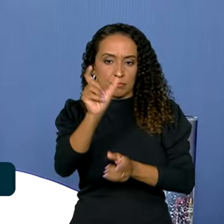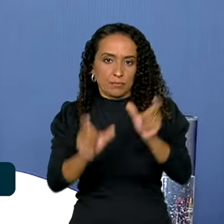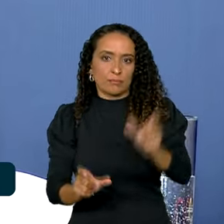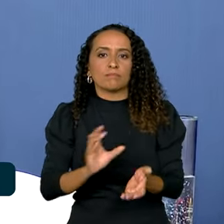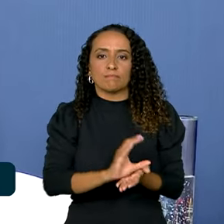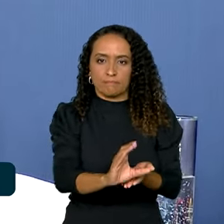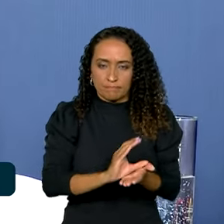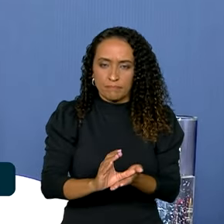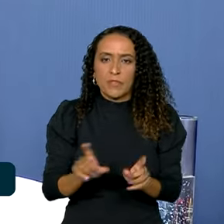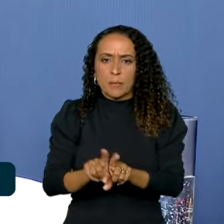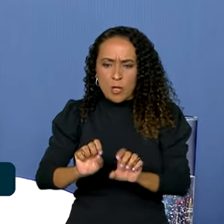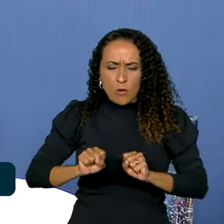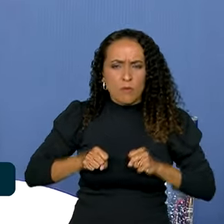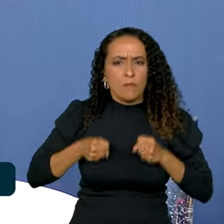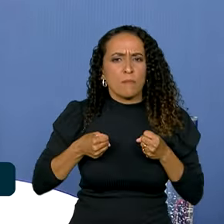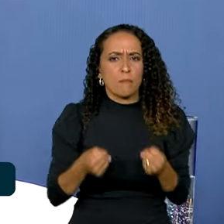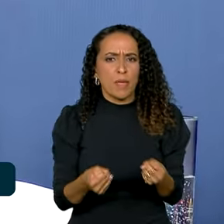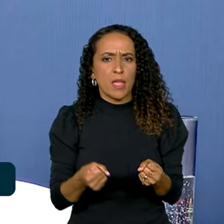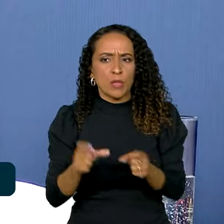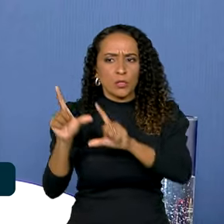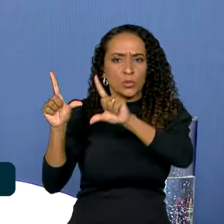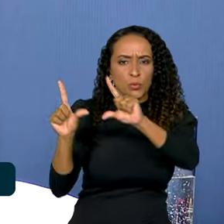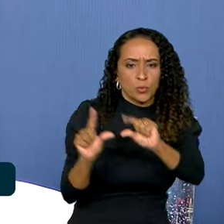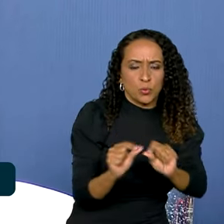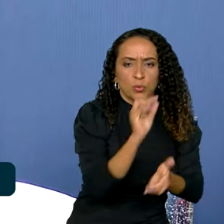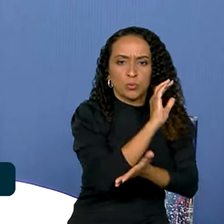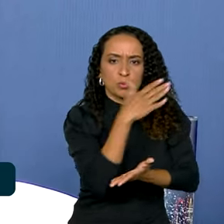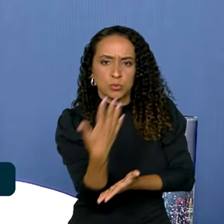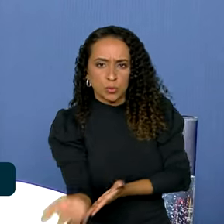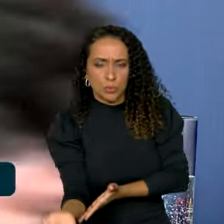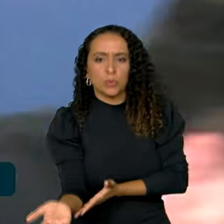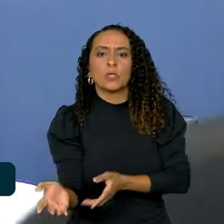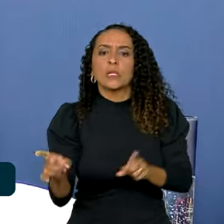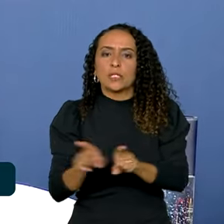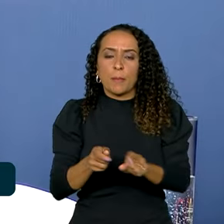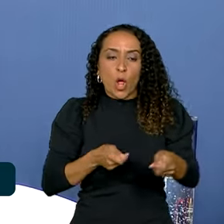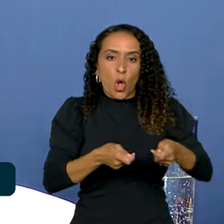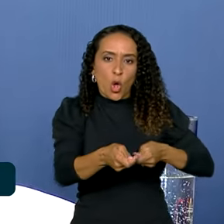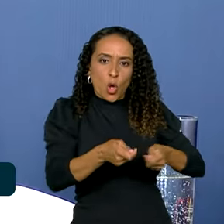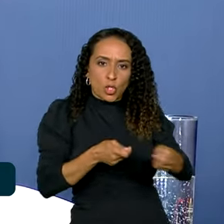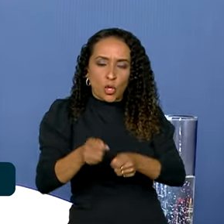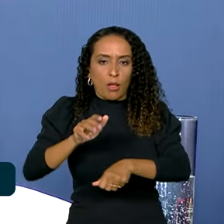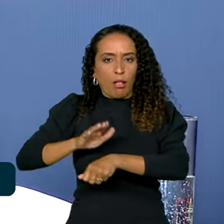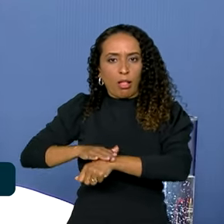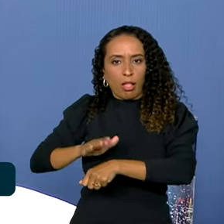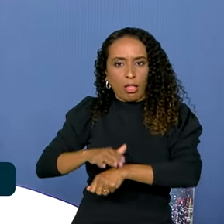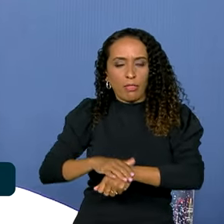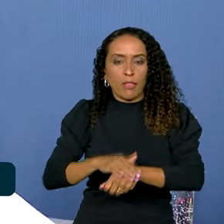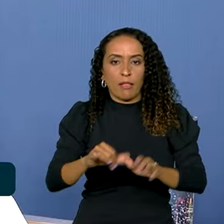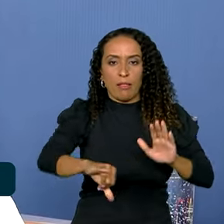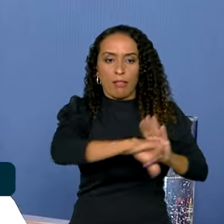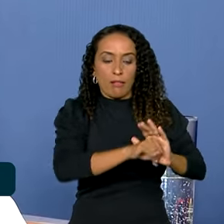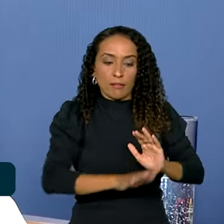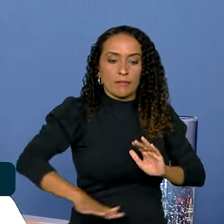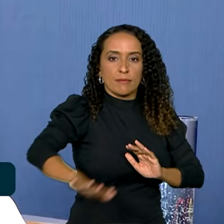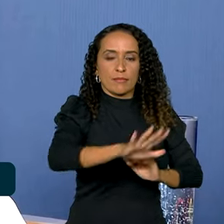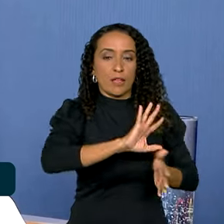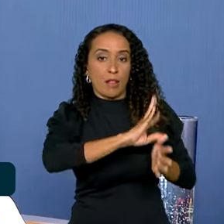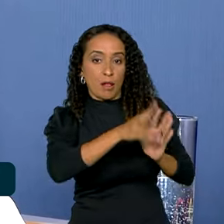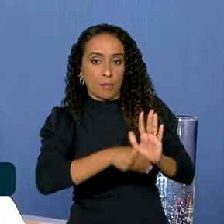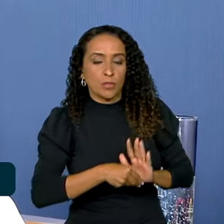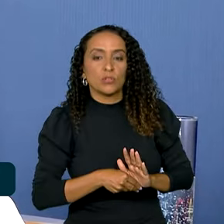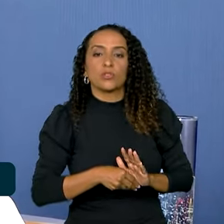O empenho em reduzir o desmatamento e controlar as atividades ilegais na Amazônia